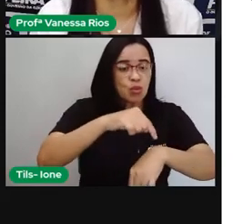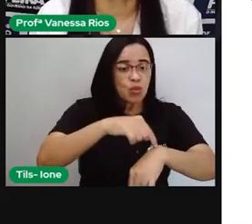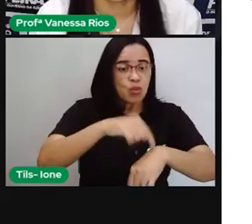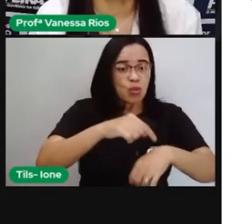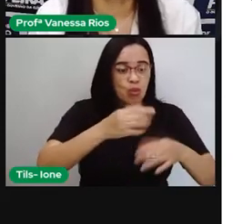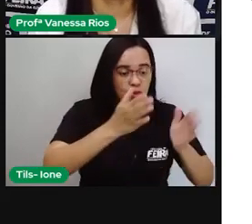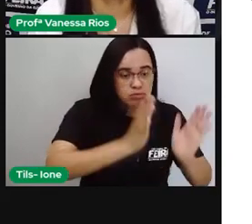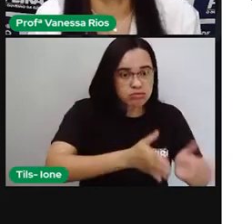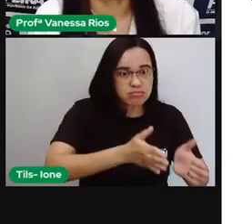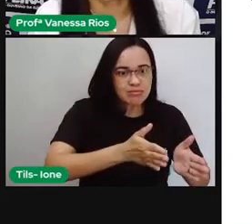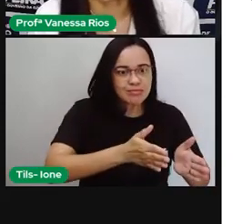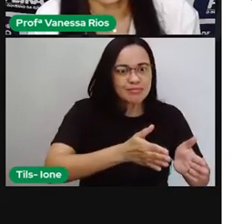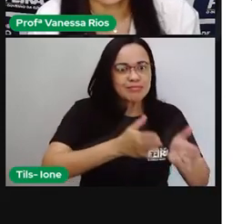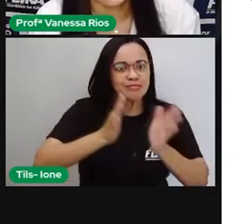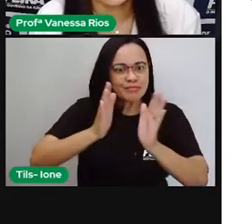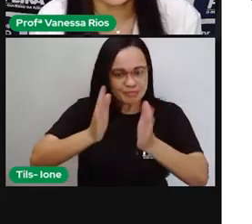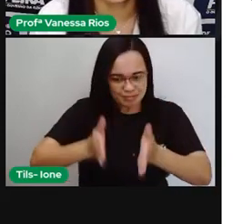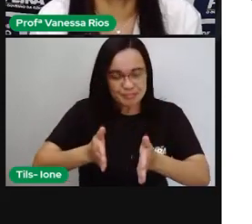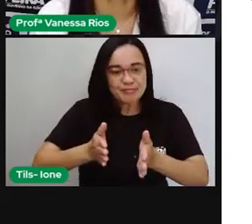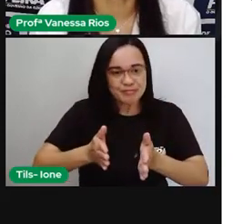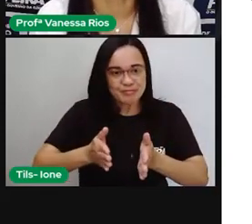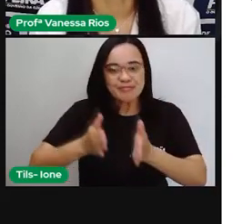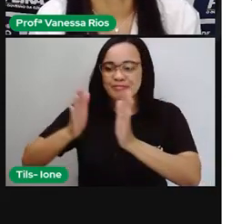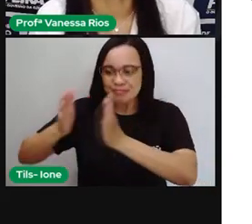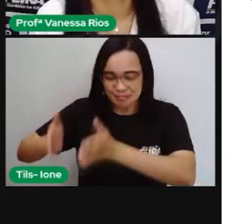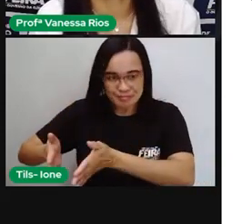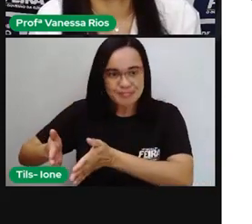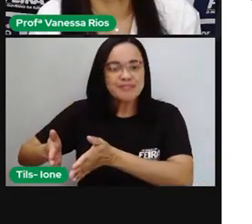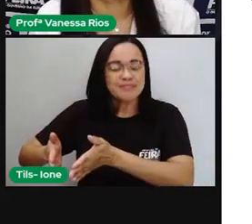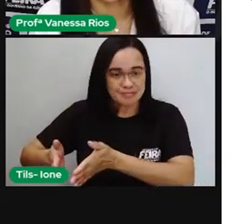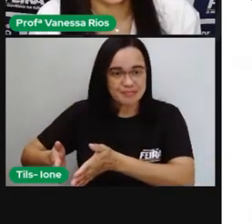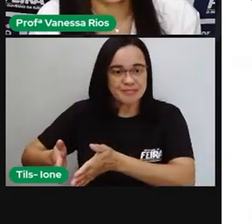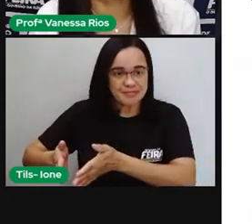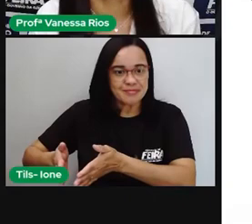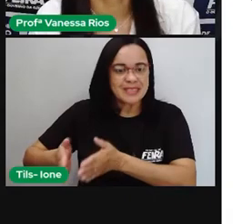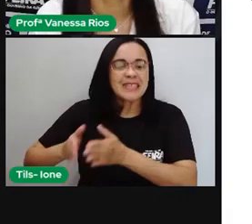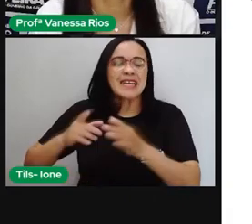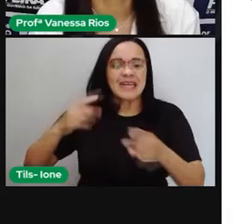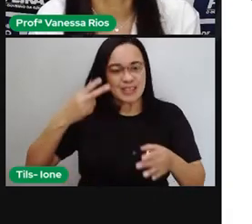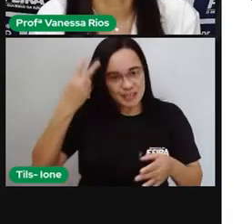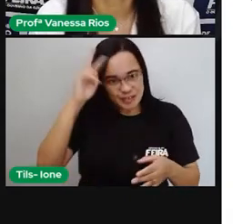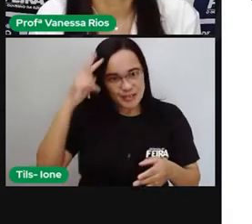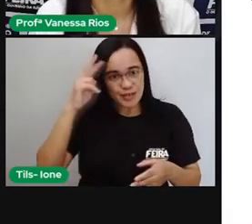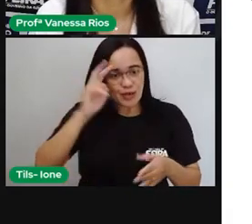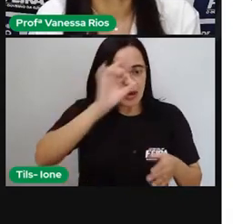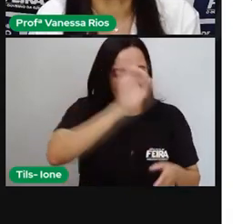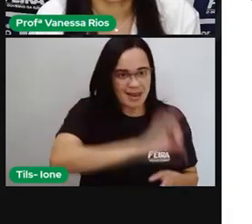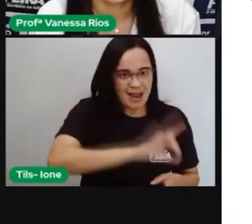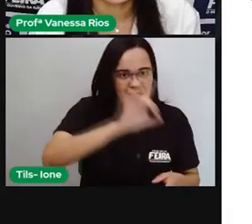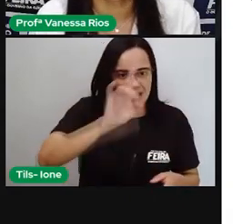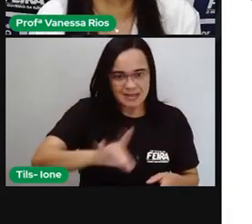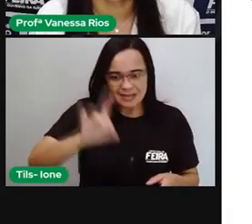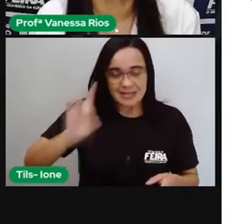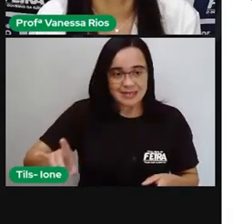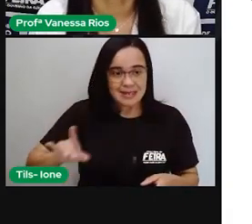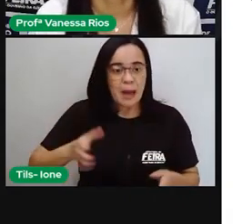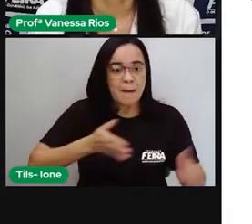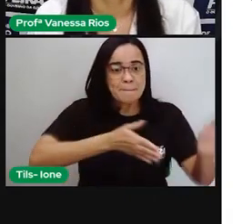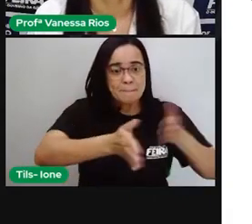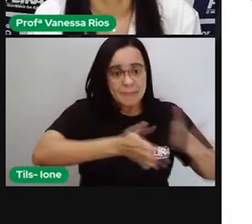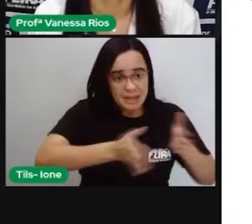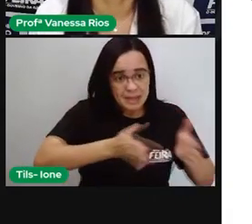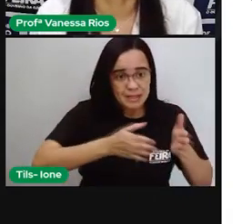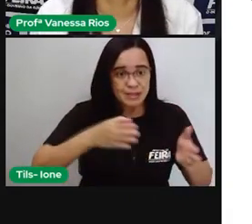existir etapas nas ações né etapas nas histórias que vão sendo contadas narradas ali